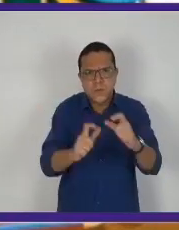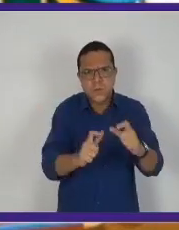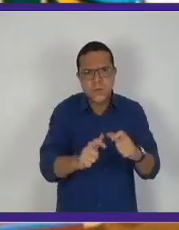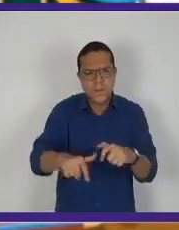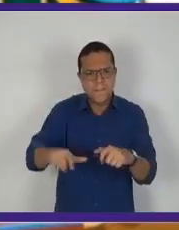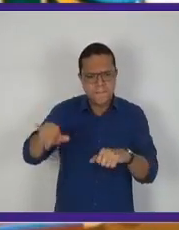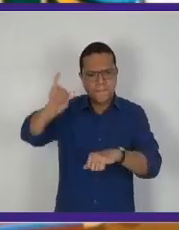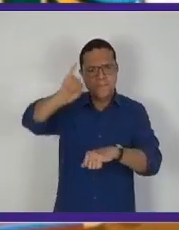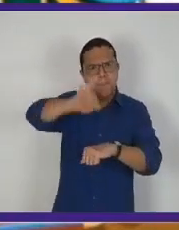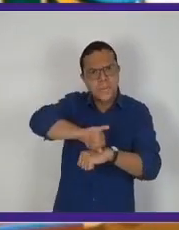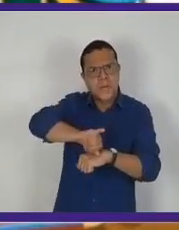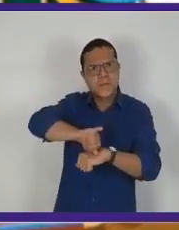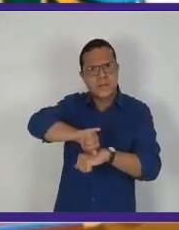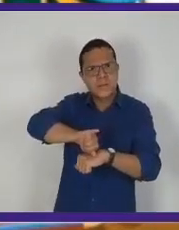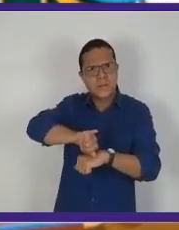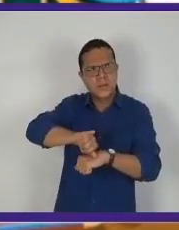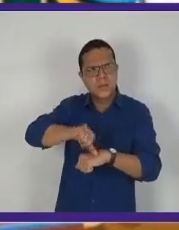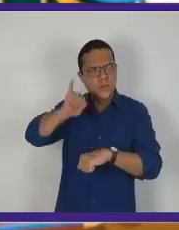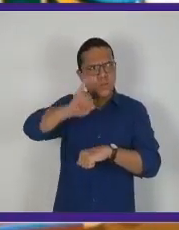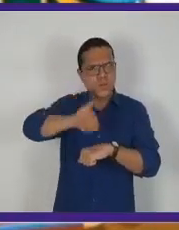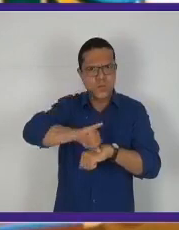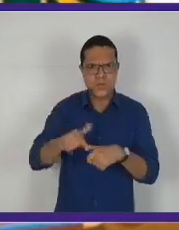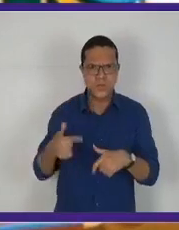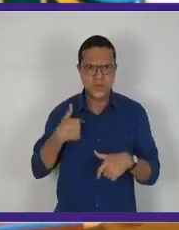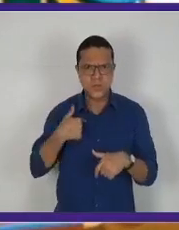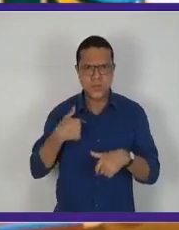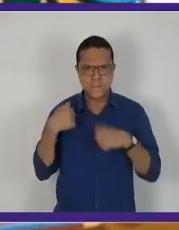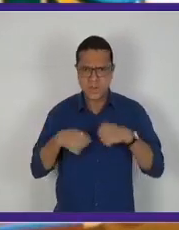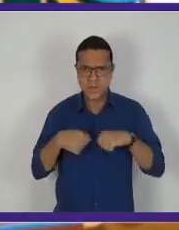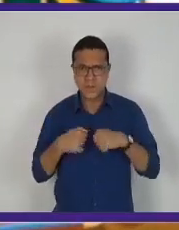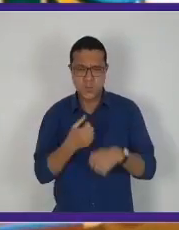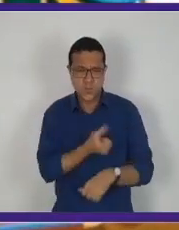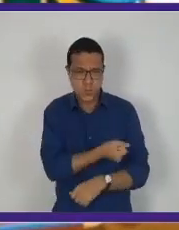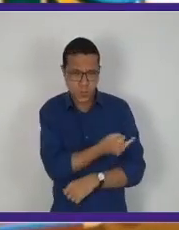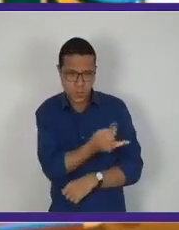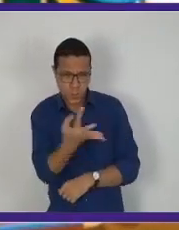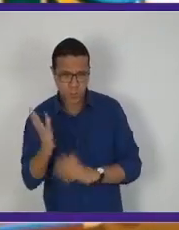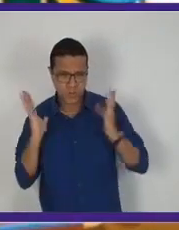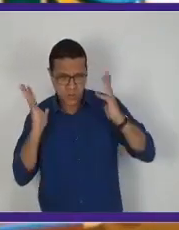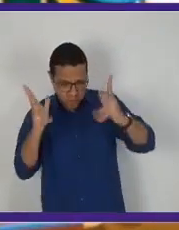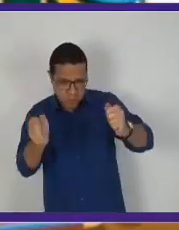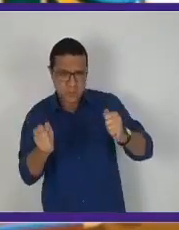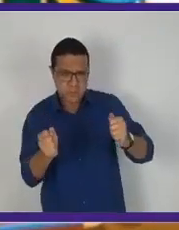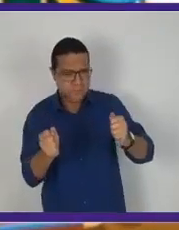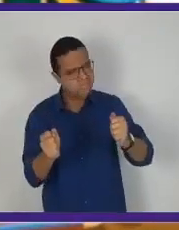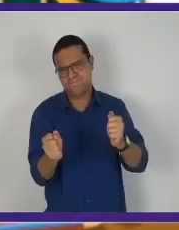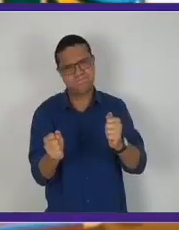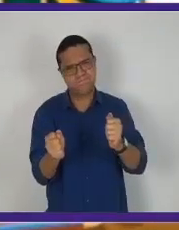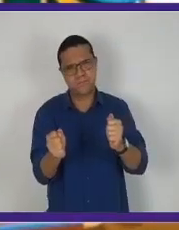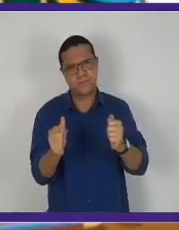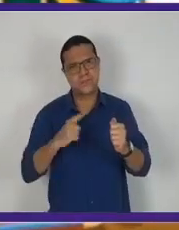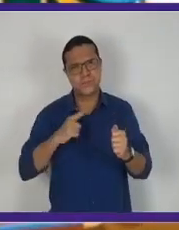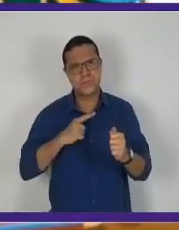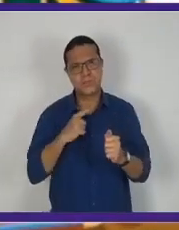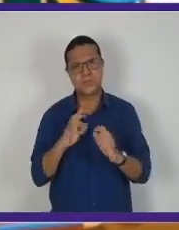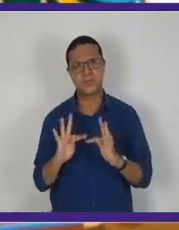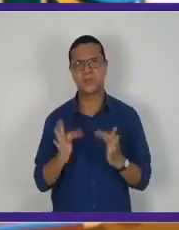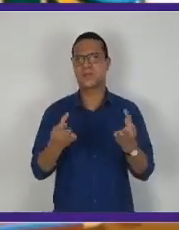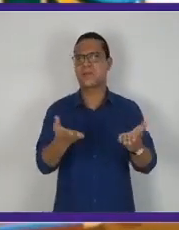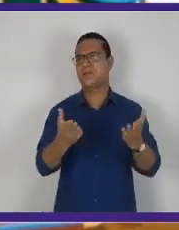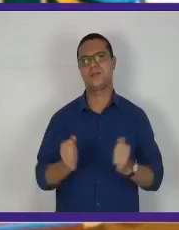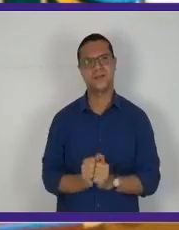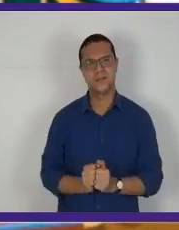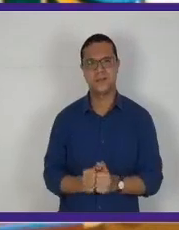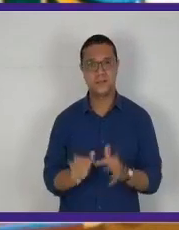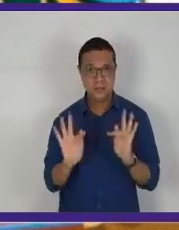localizada no centro. No centro? Eu vou ter que sair contando tudinho? Não. Tem uma